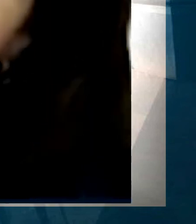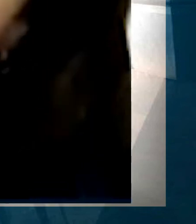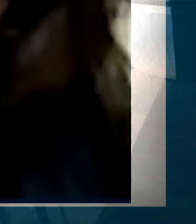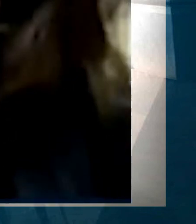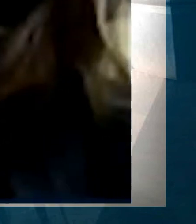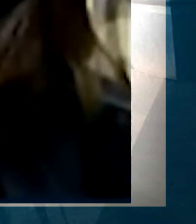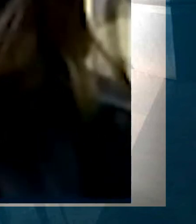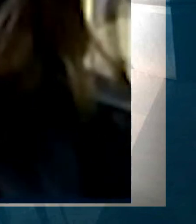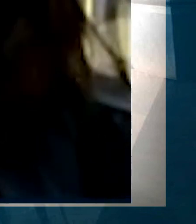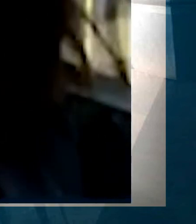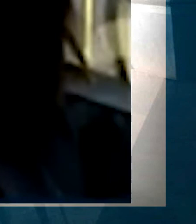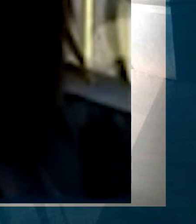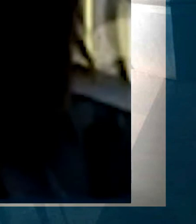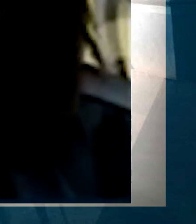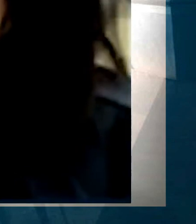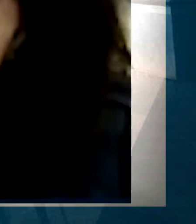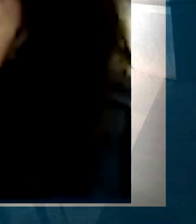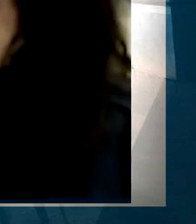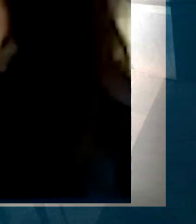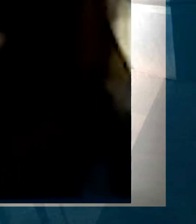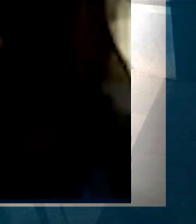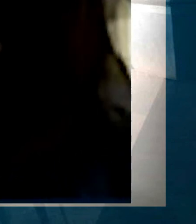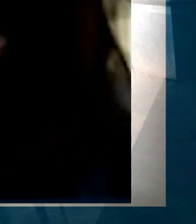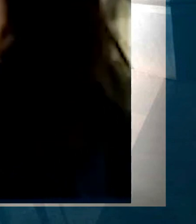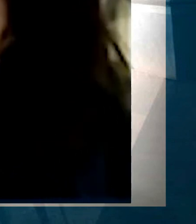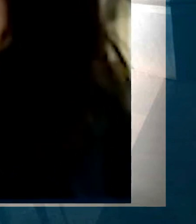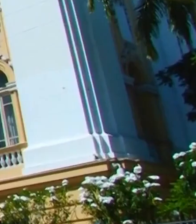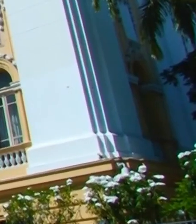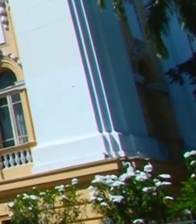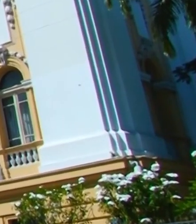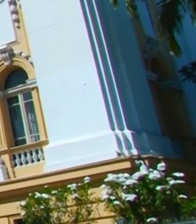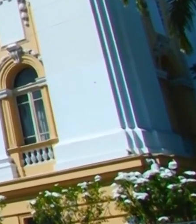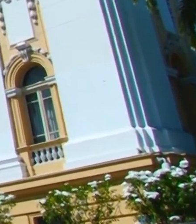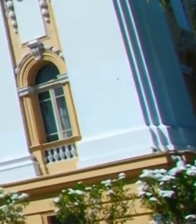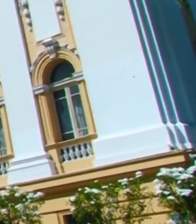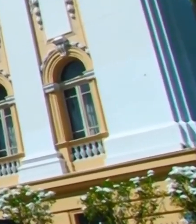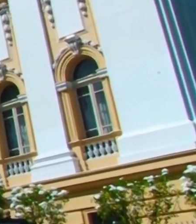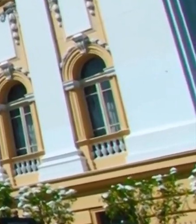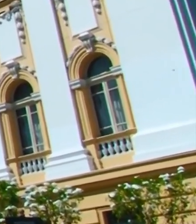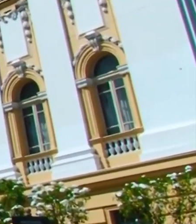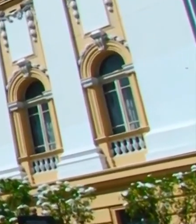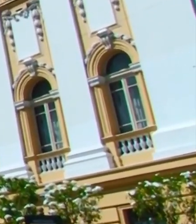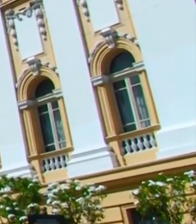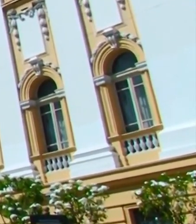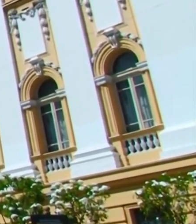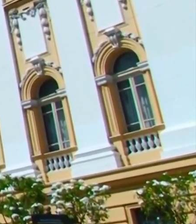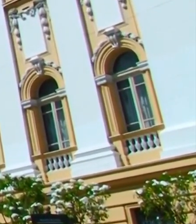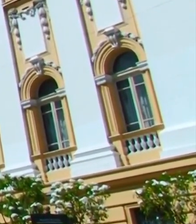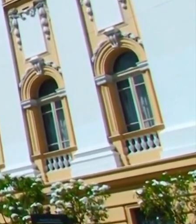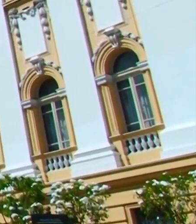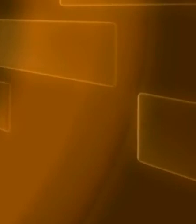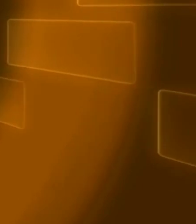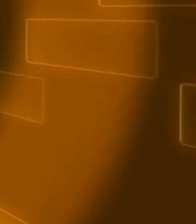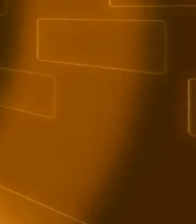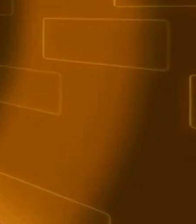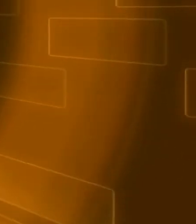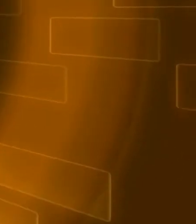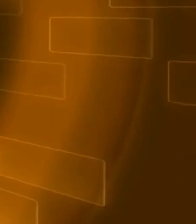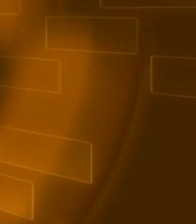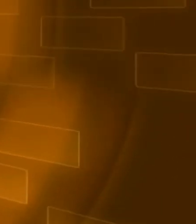a competência deve ser definida pelo local do domicílio da vítima, nesse caso, a Justiça Estadual de Pernambuco.